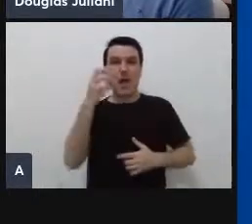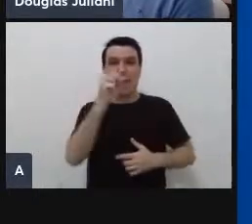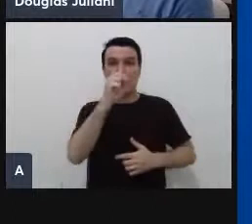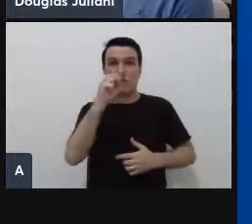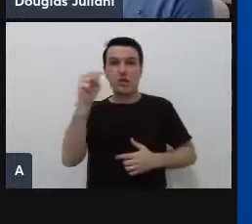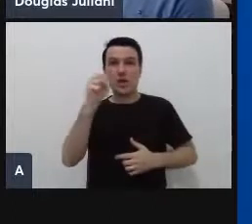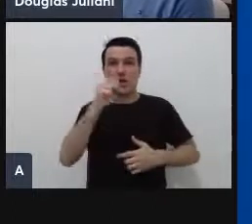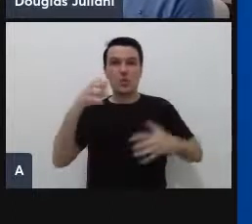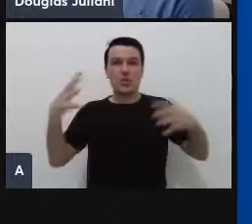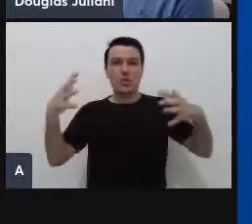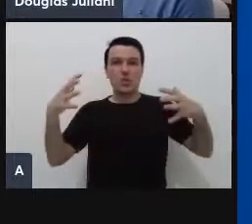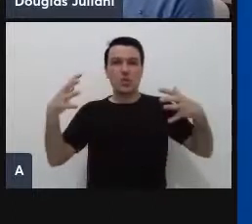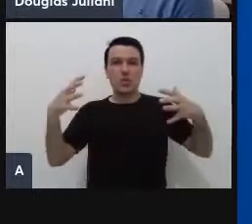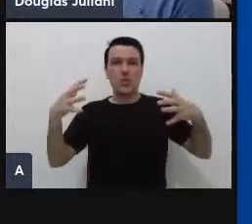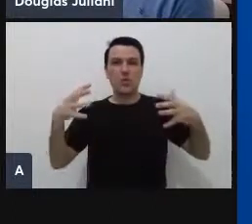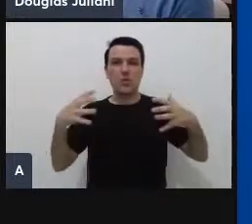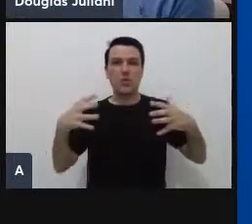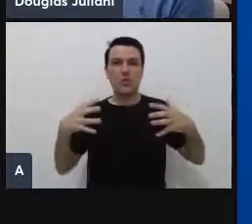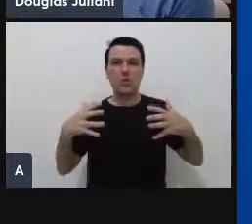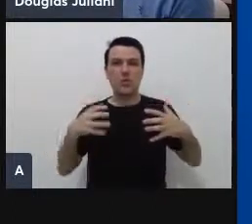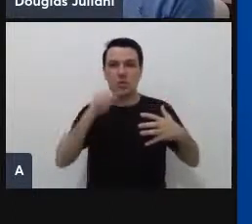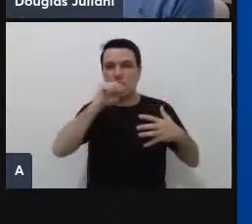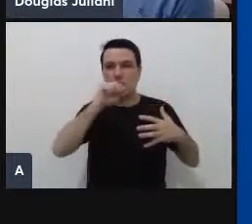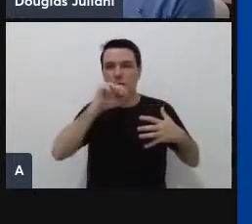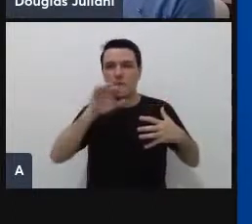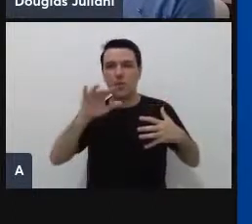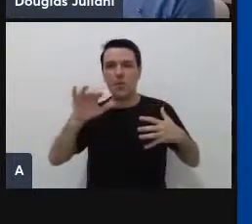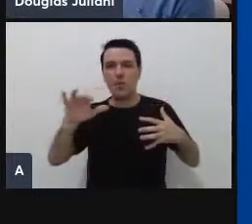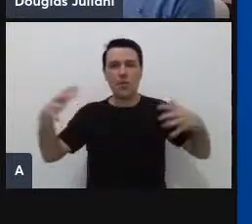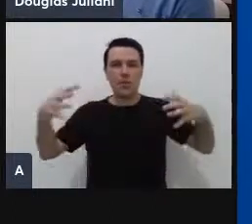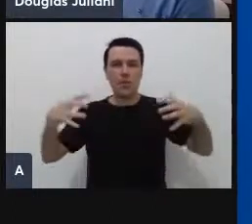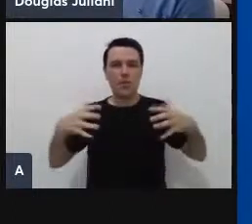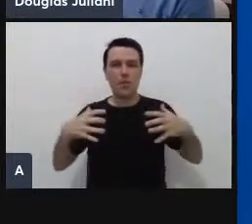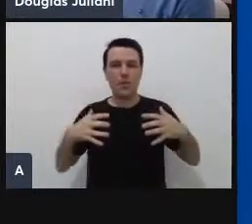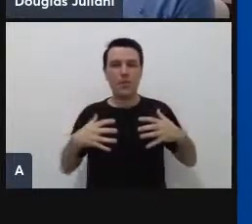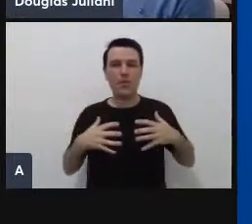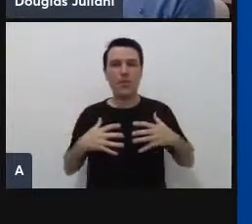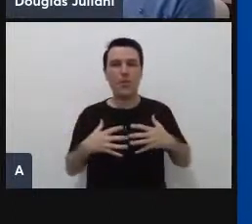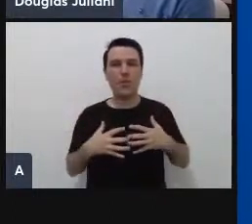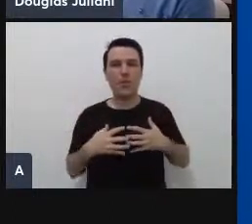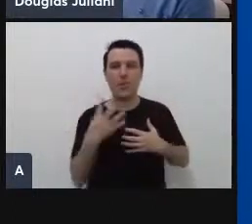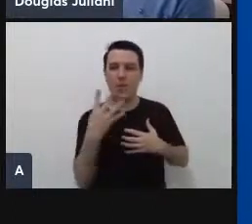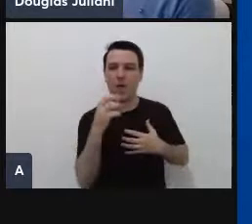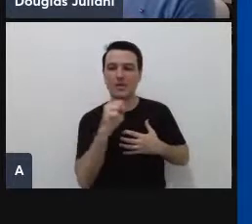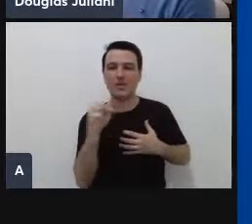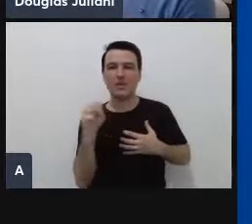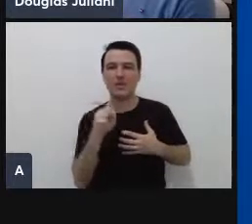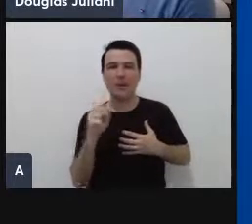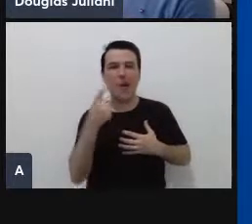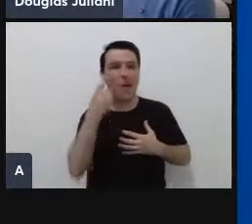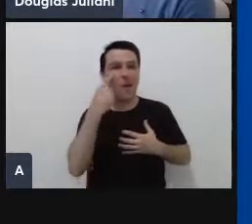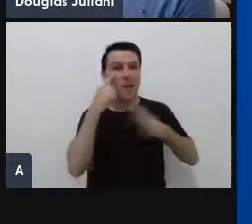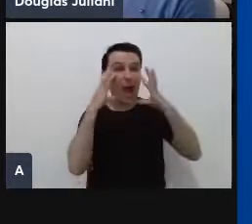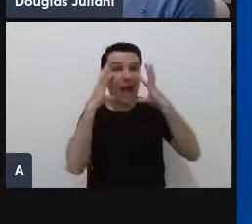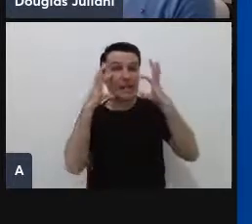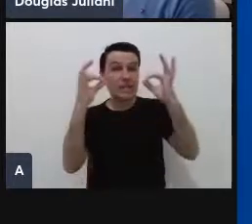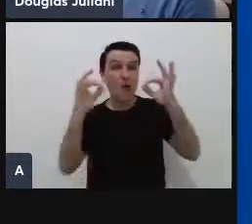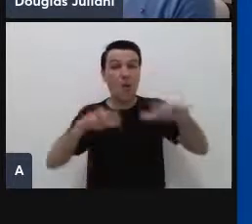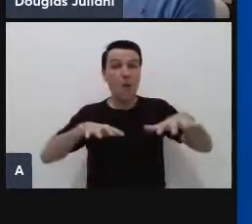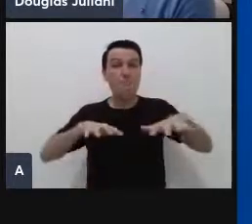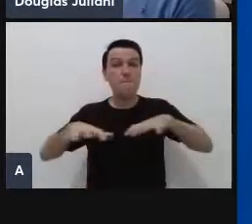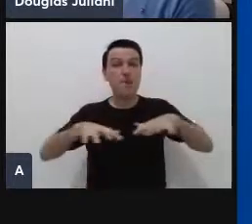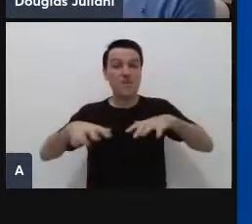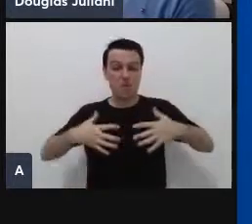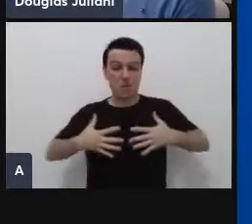possível mais quatro inspirando. Percebe, coloca atenção no movimento dos pulmões. Se